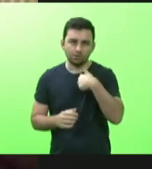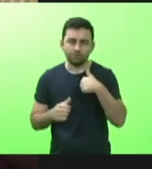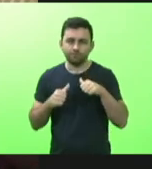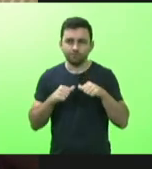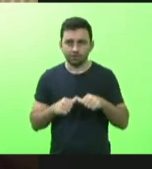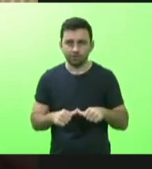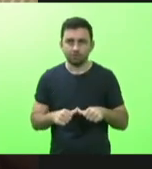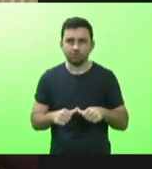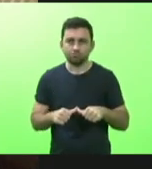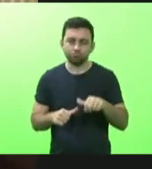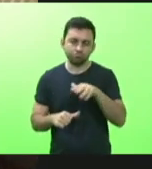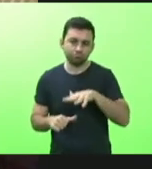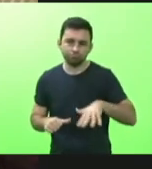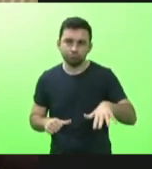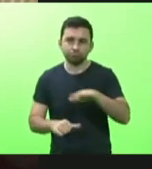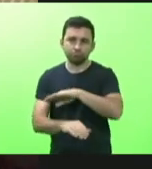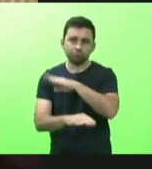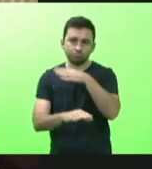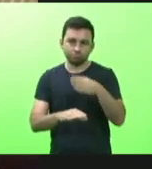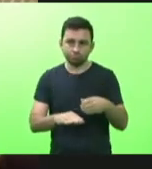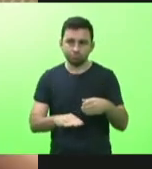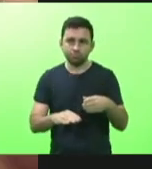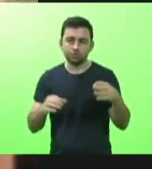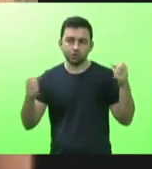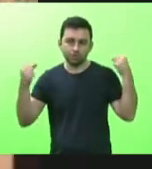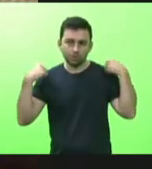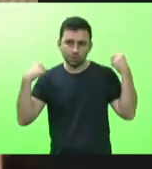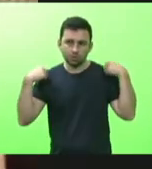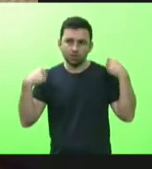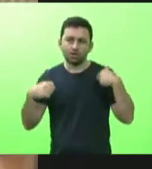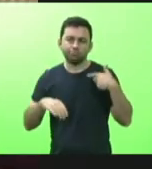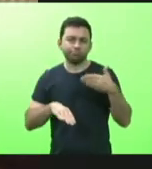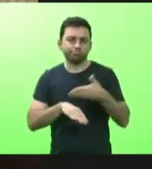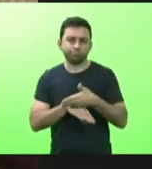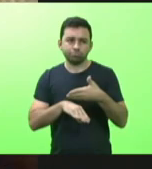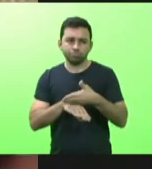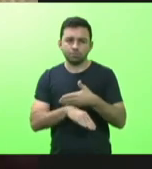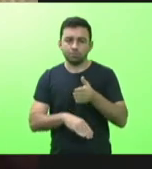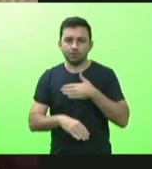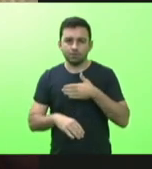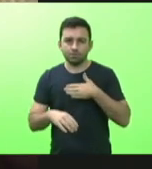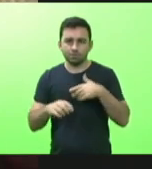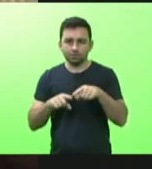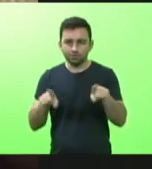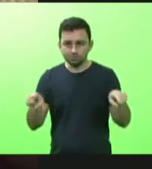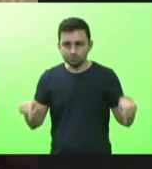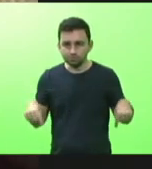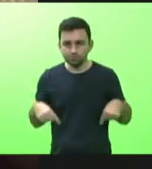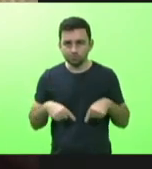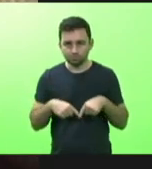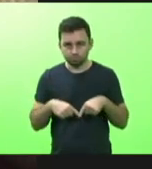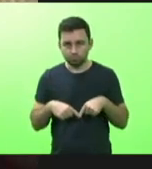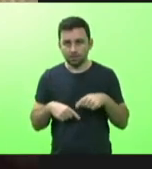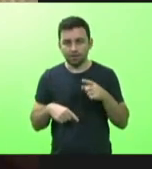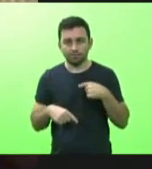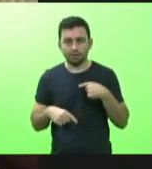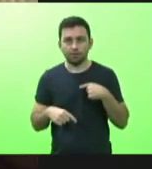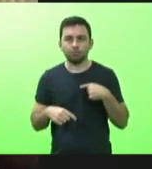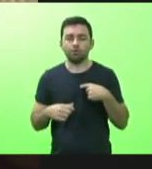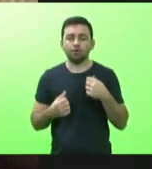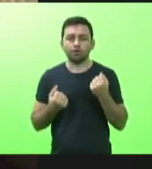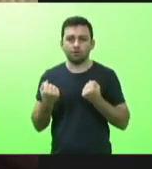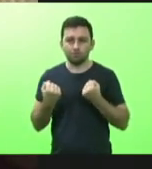até Chapecó. Mas estou participando aqui do meu gabinete móvel, que é a minha vã, a Fiona.